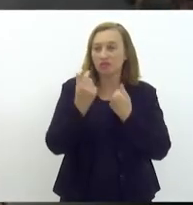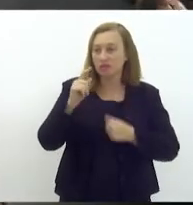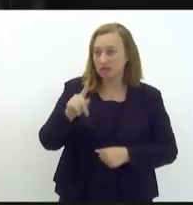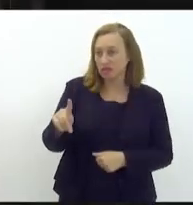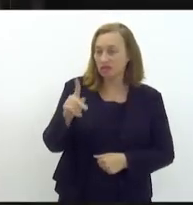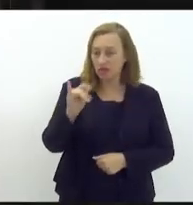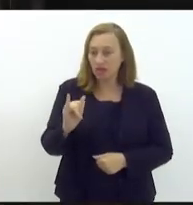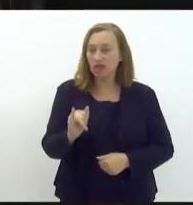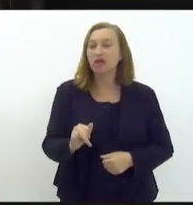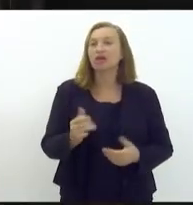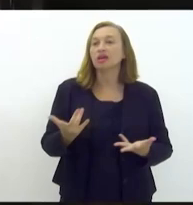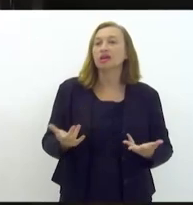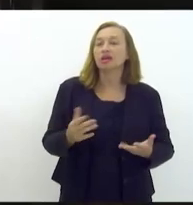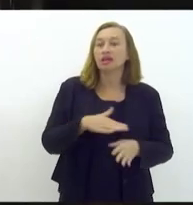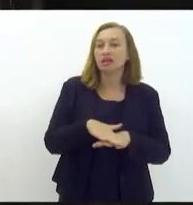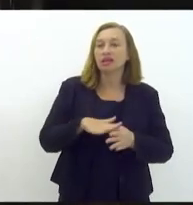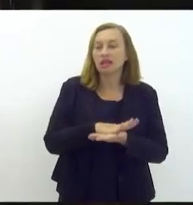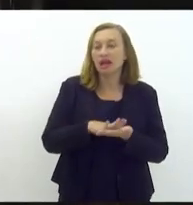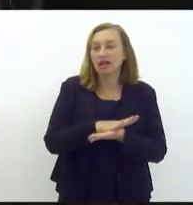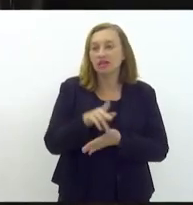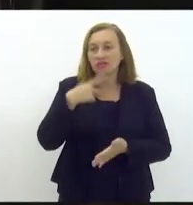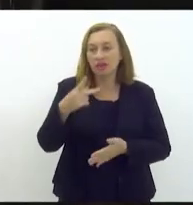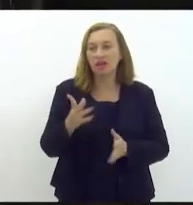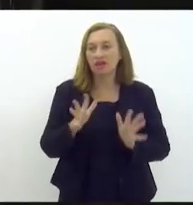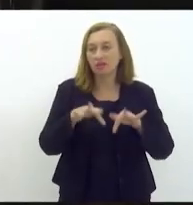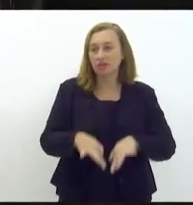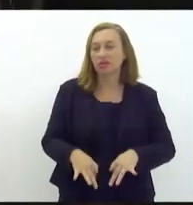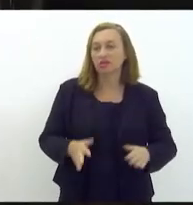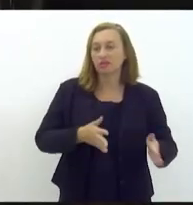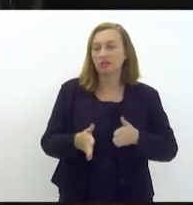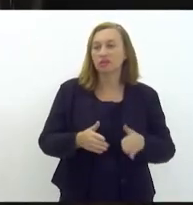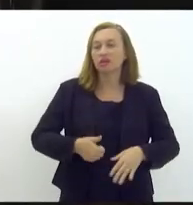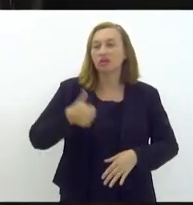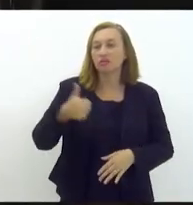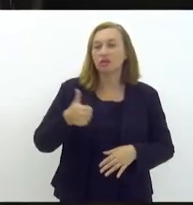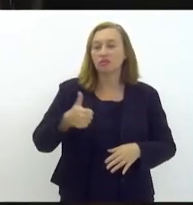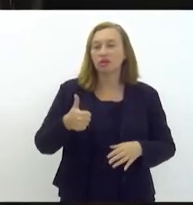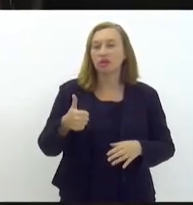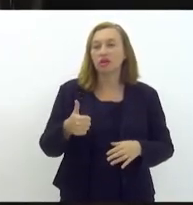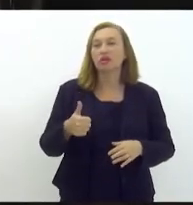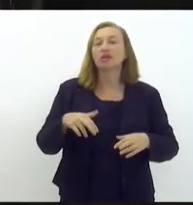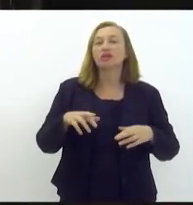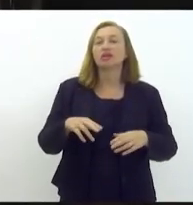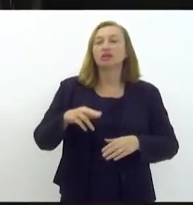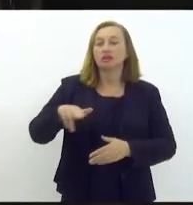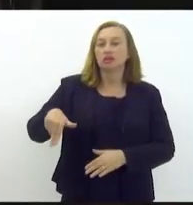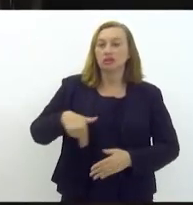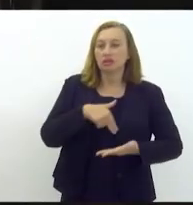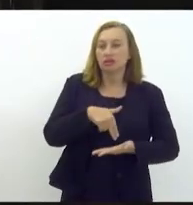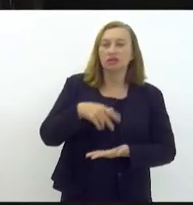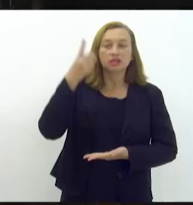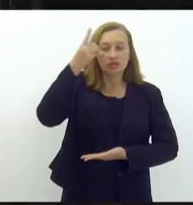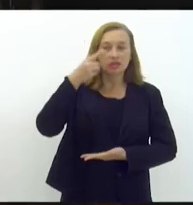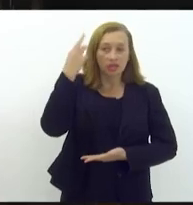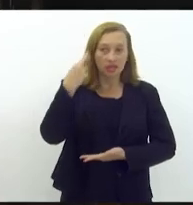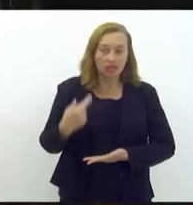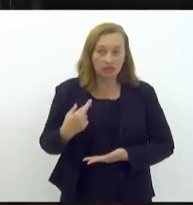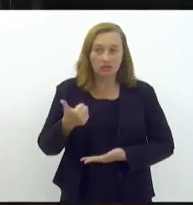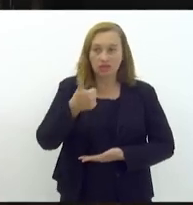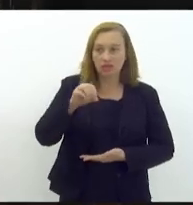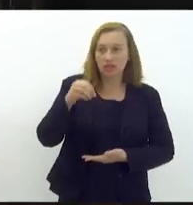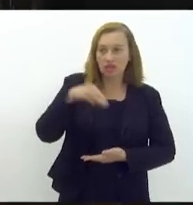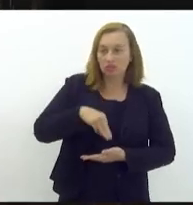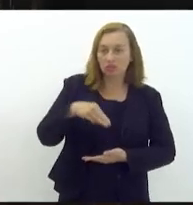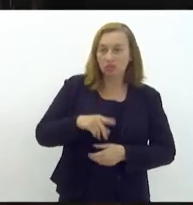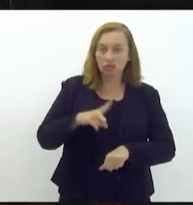nada mais havendo a tratar passa-se ao expediente final primeiro orador escrita nobre deputada renata souza você se dispõe de 10